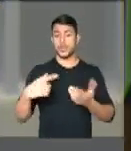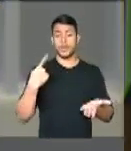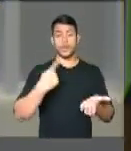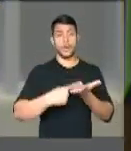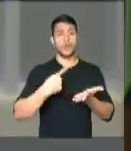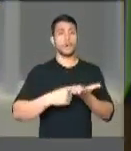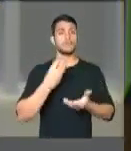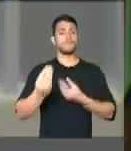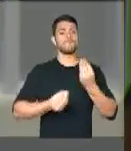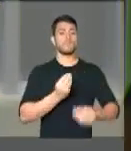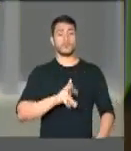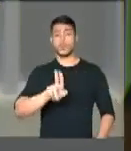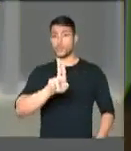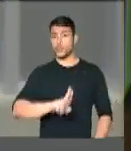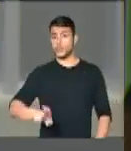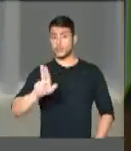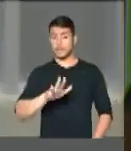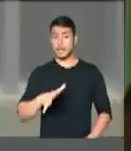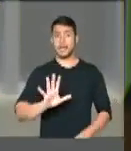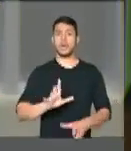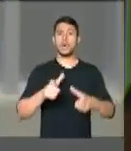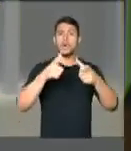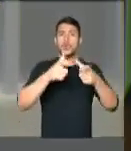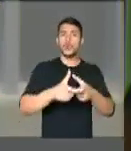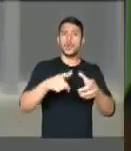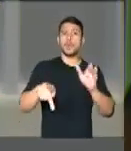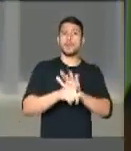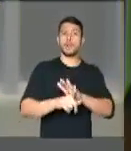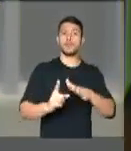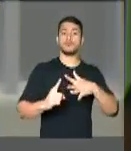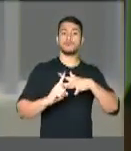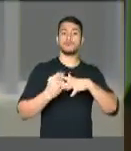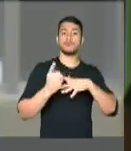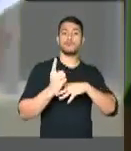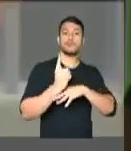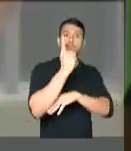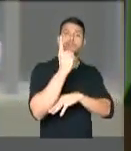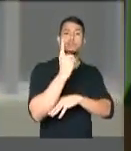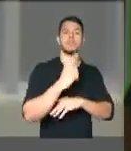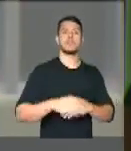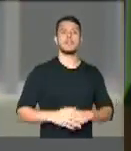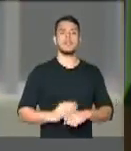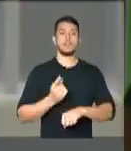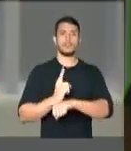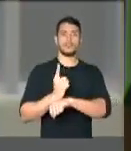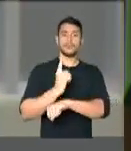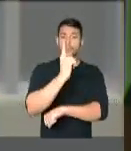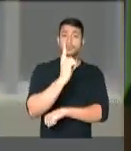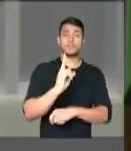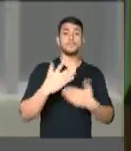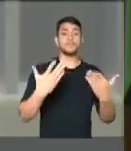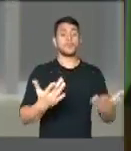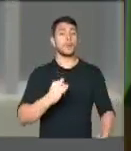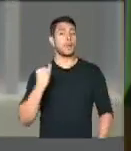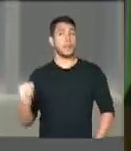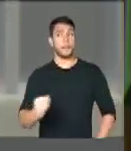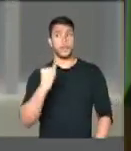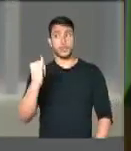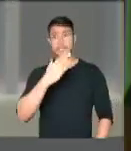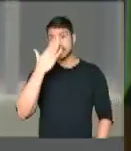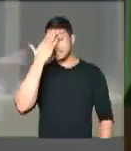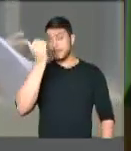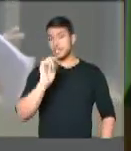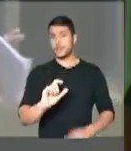uso dessa base entre o Brasil e os Estados Unidos da América. O que é importante destacar nesse tema?